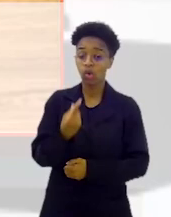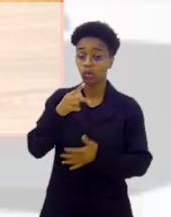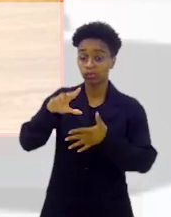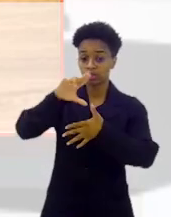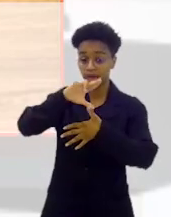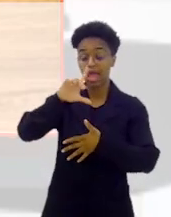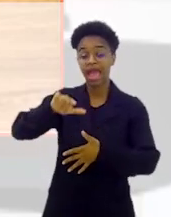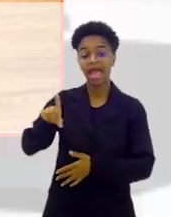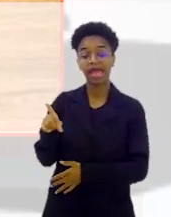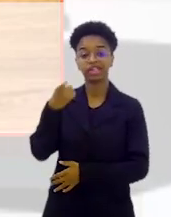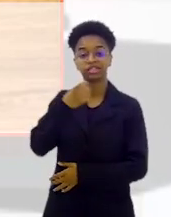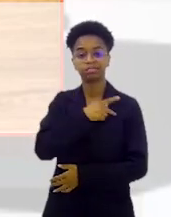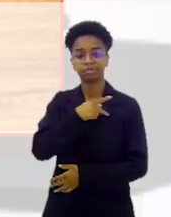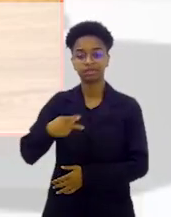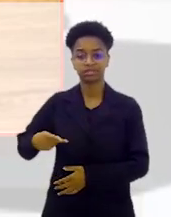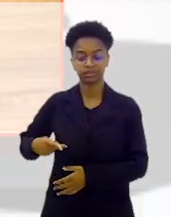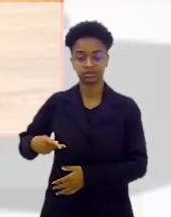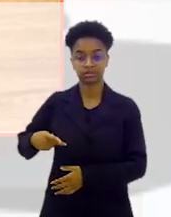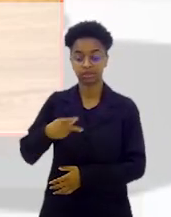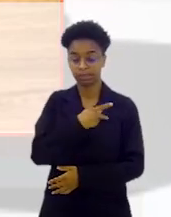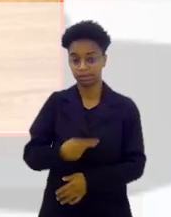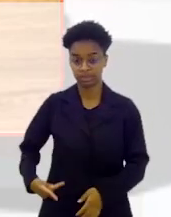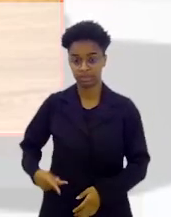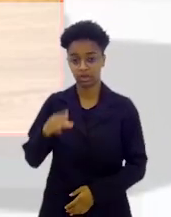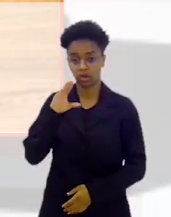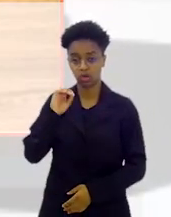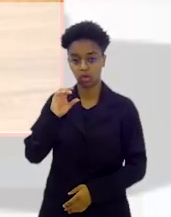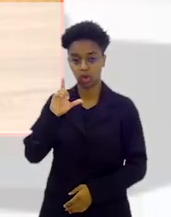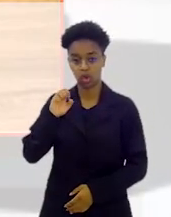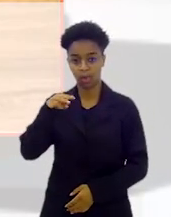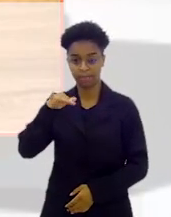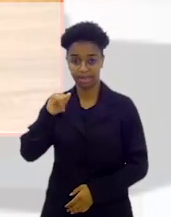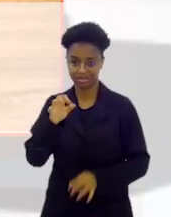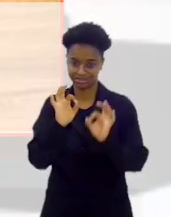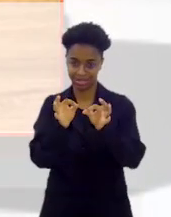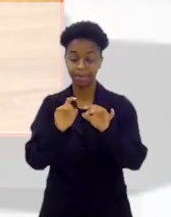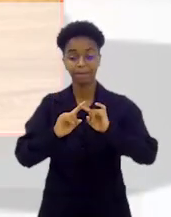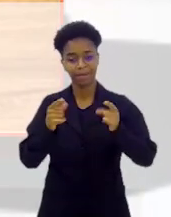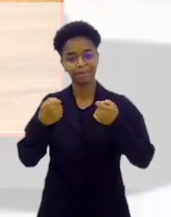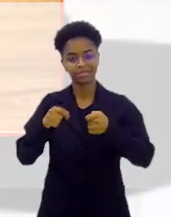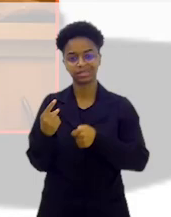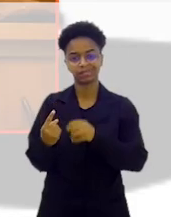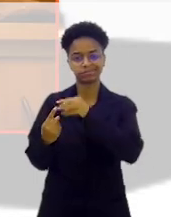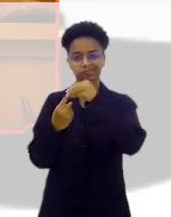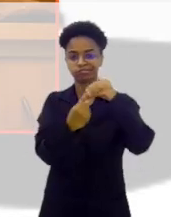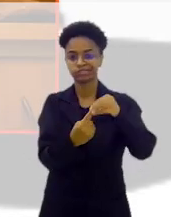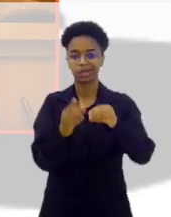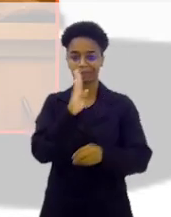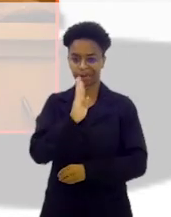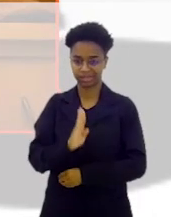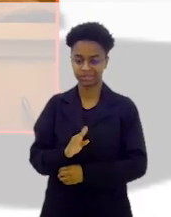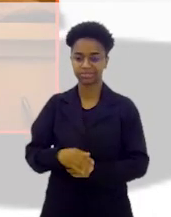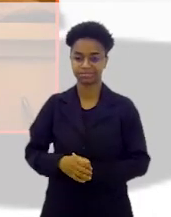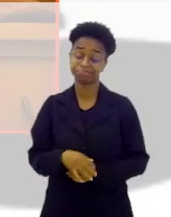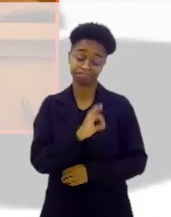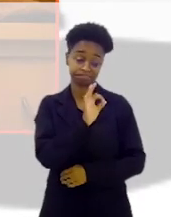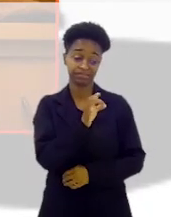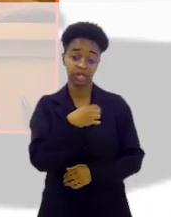Latina foi o ex-presidente da Colômbia. Não é verdade? Então, nós precisamos de um representante verde e amarelo. Isso.